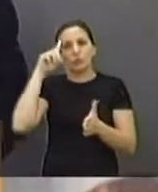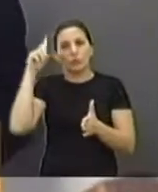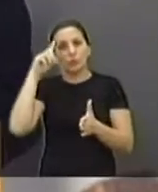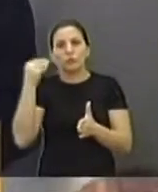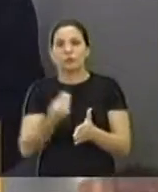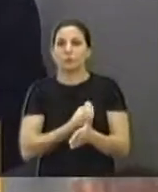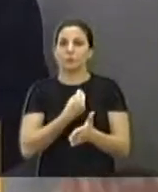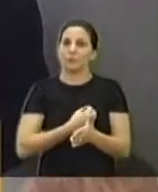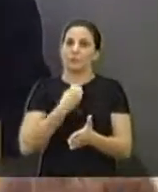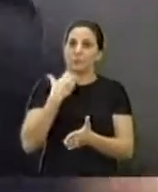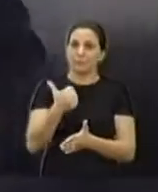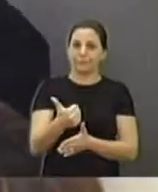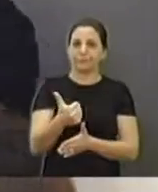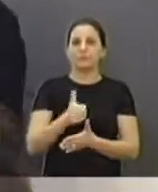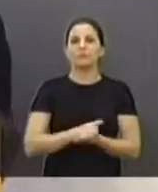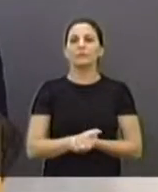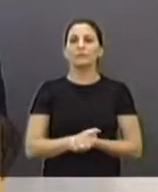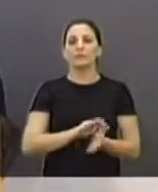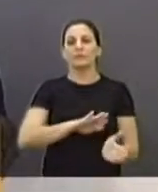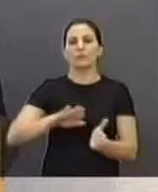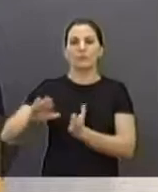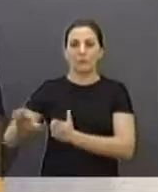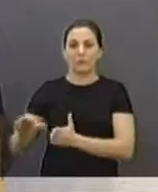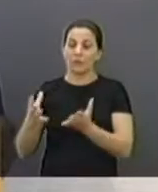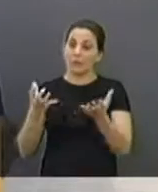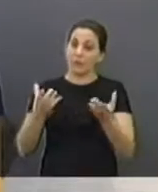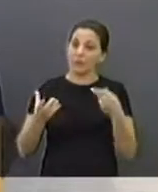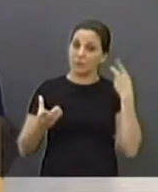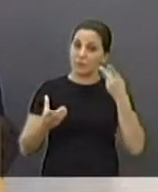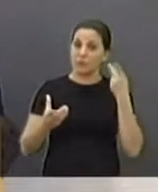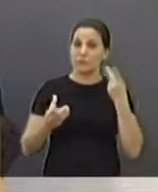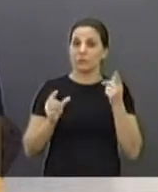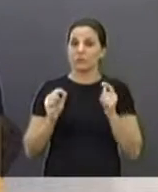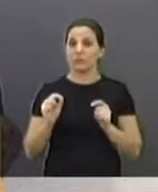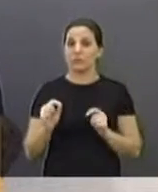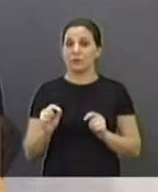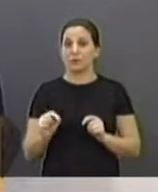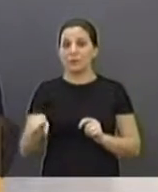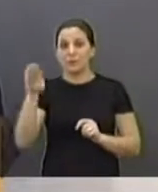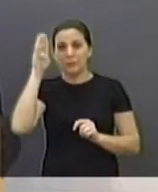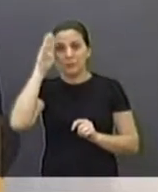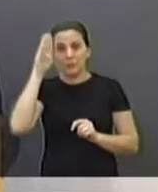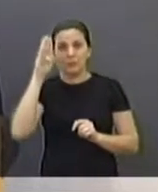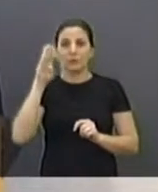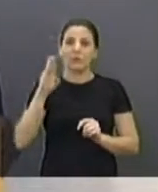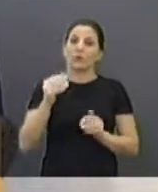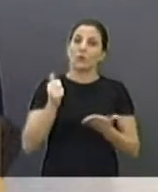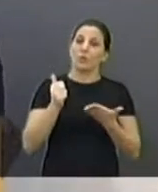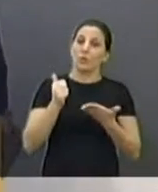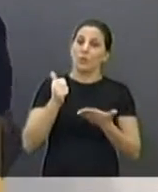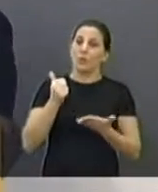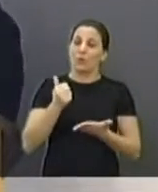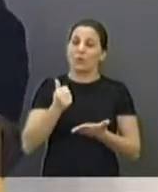Agora, uma outra coisa que eu quero aqui, até os vereadores, principalmente você, Aloysio Baez, líder do governo,